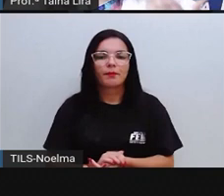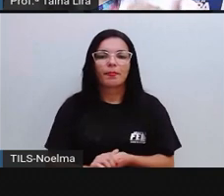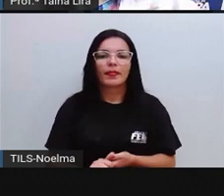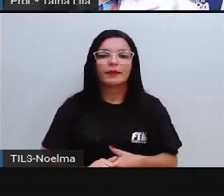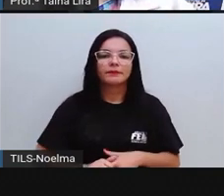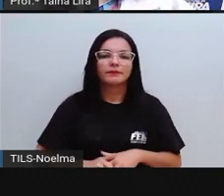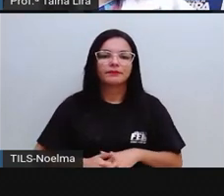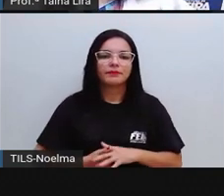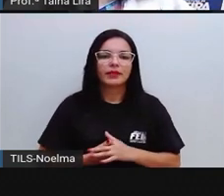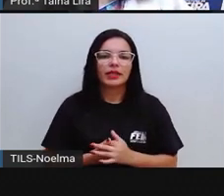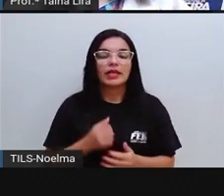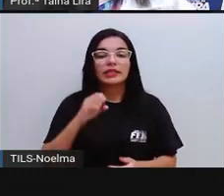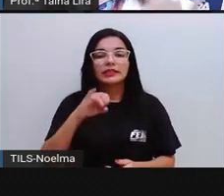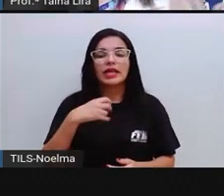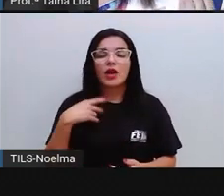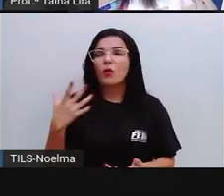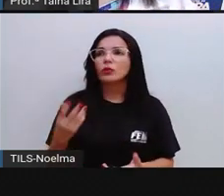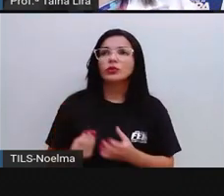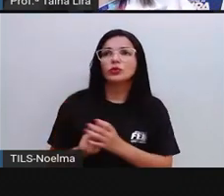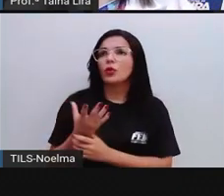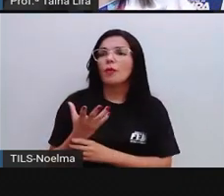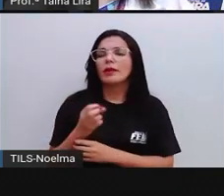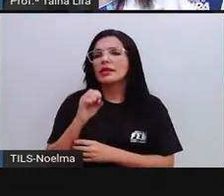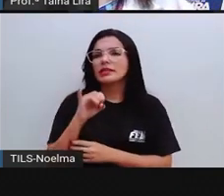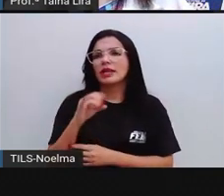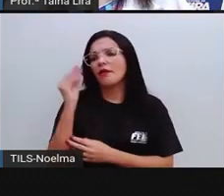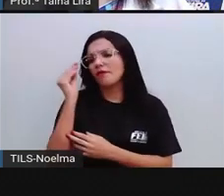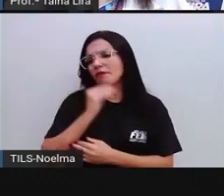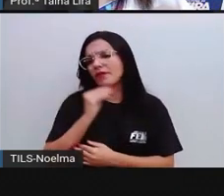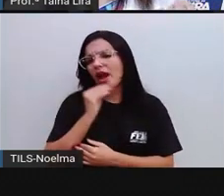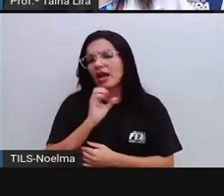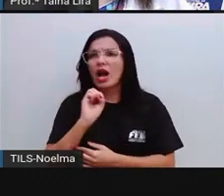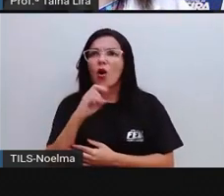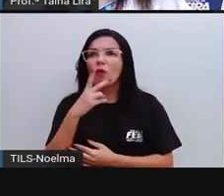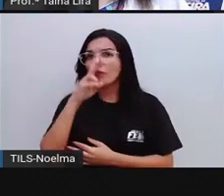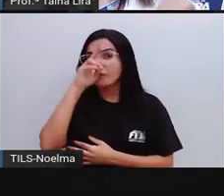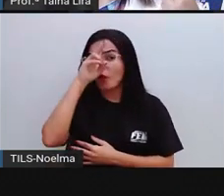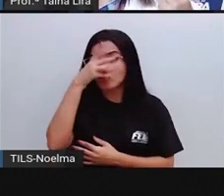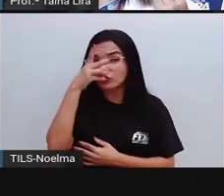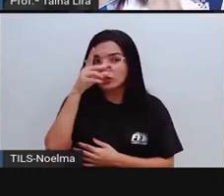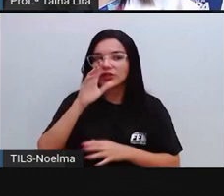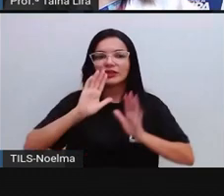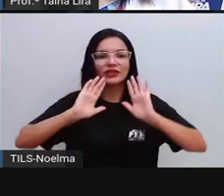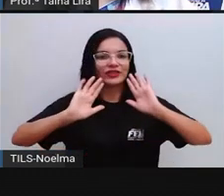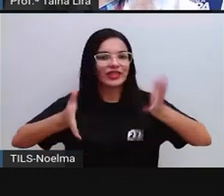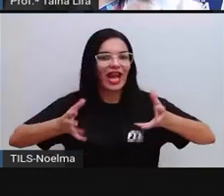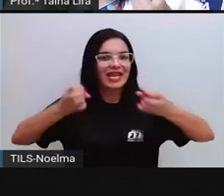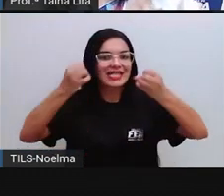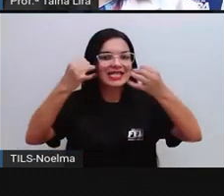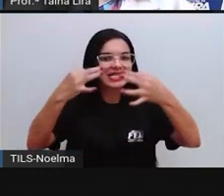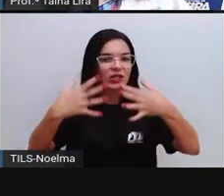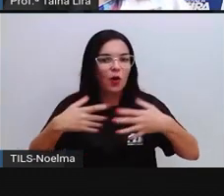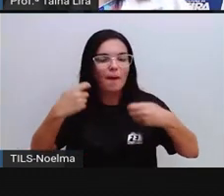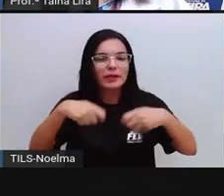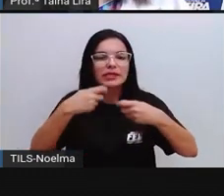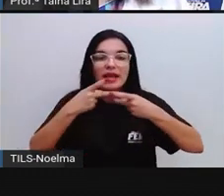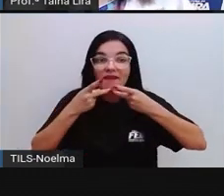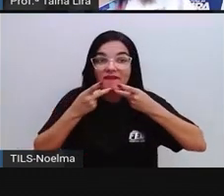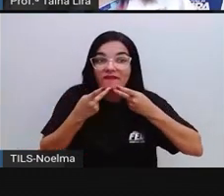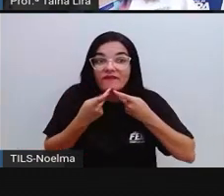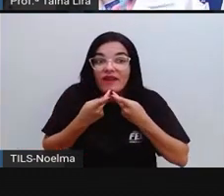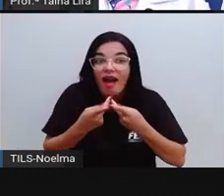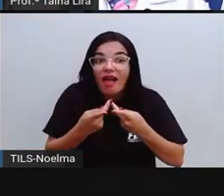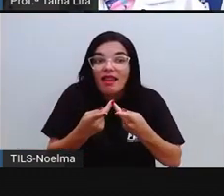se essa sílaba é forte ou se ela é fraca? Pró, inclusive, já ensinou, né, a você pronunciar as palavras,